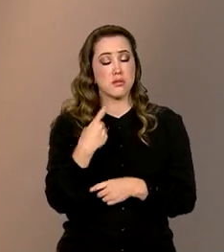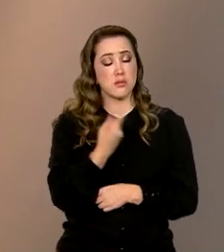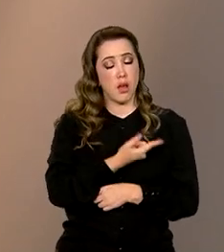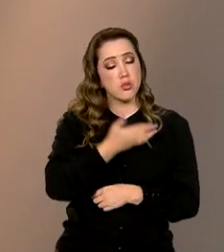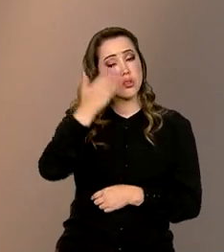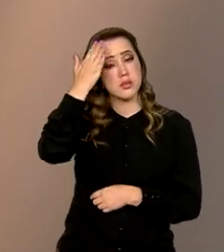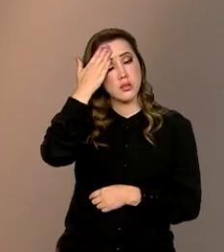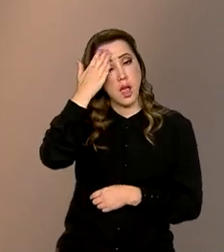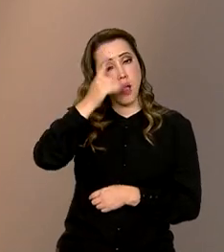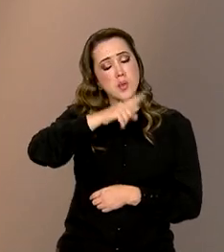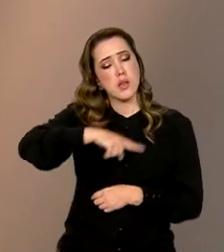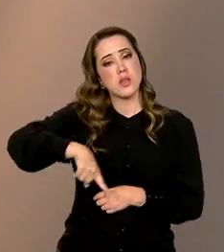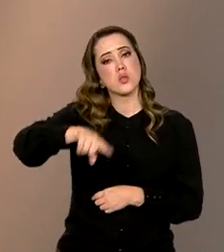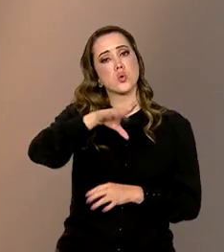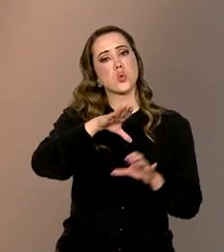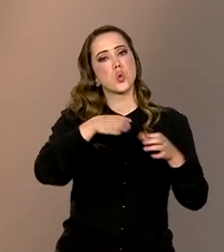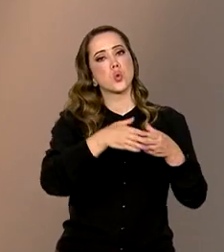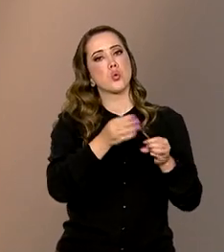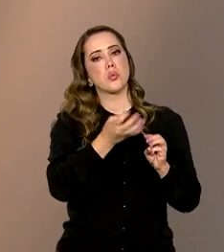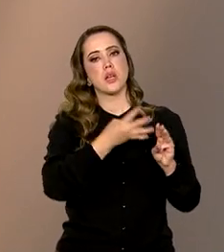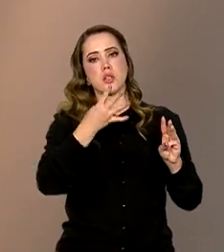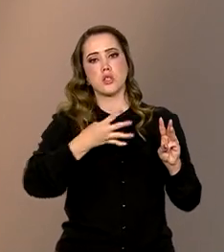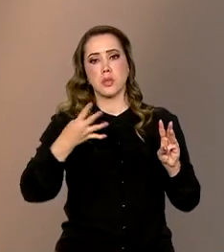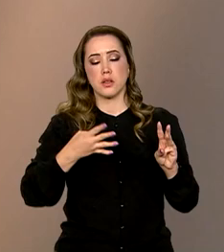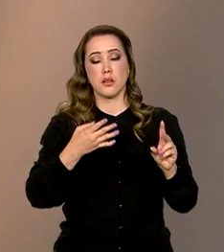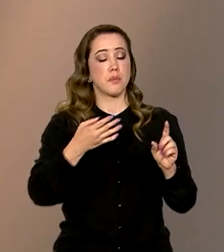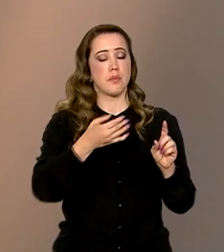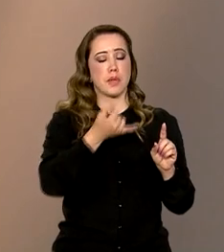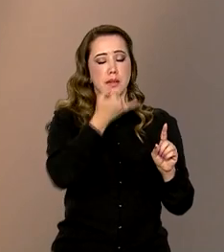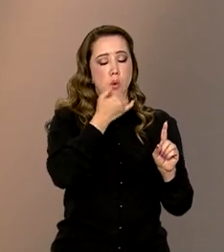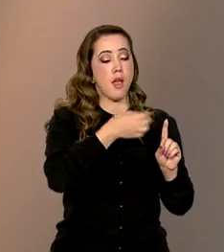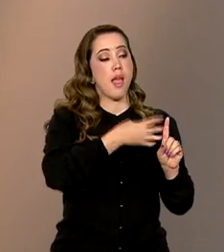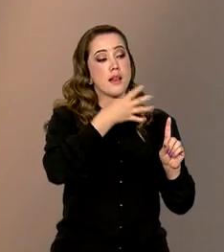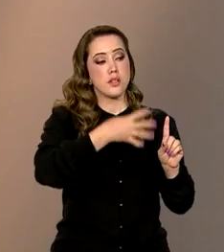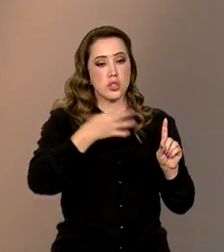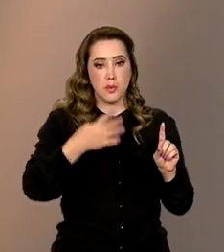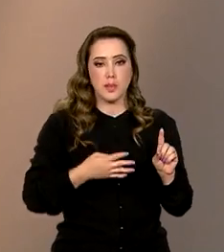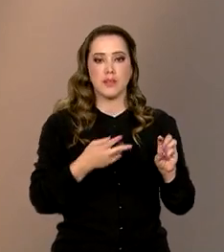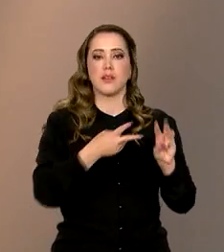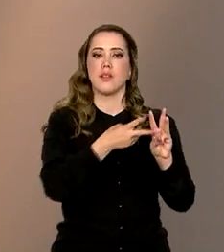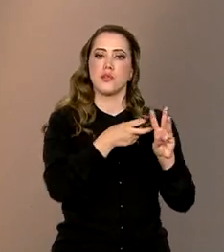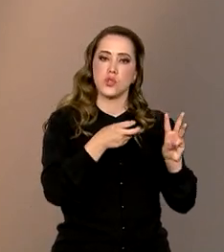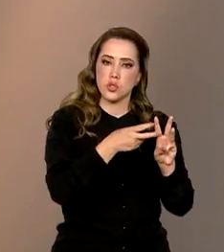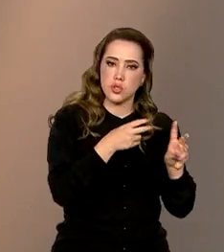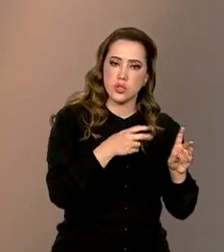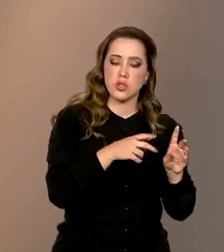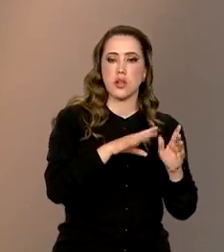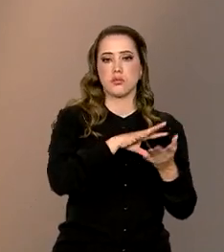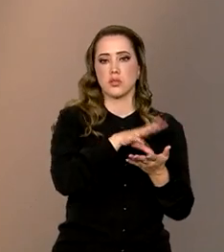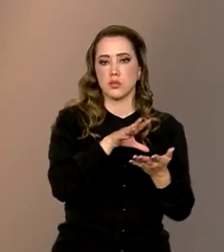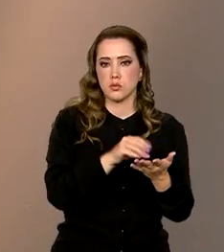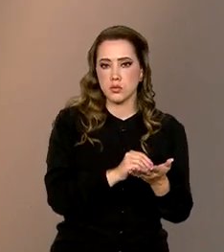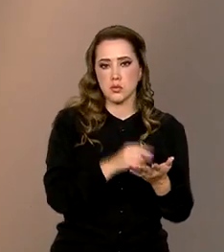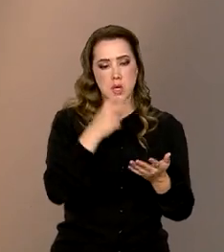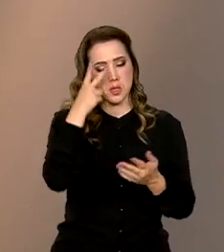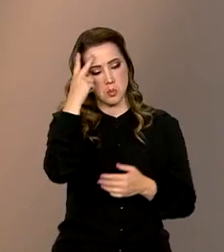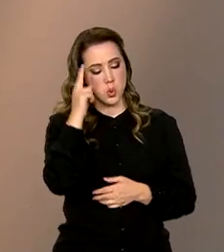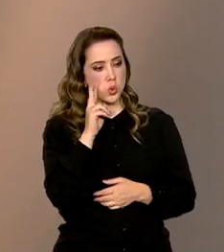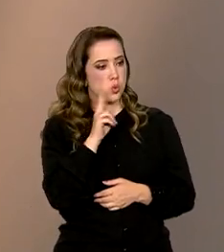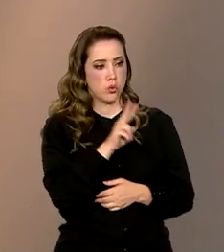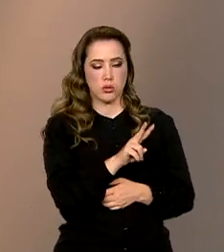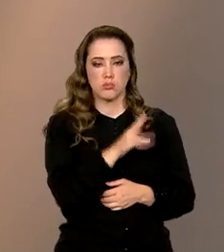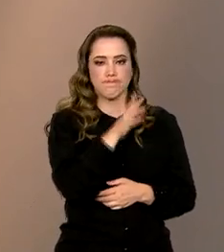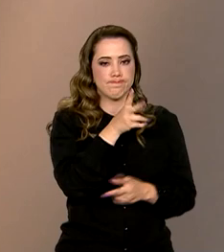essas pessoas LGBT, indígenas e quilombolas foram invisibilizadas, as suas histórias contadas por outros.